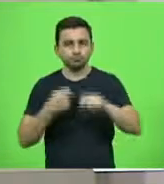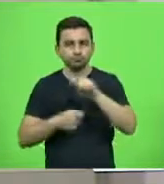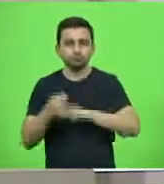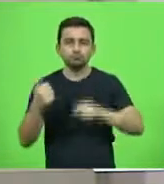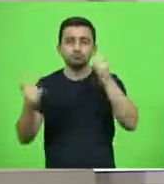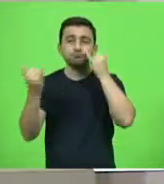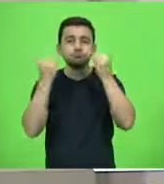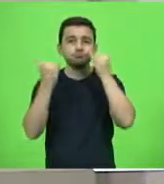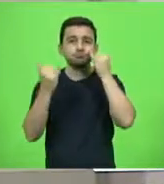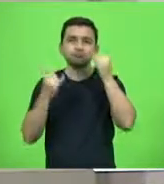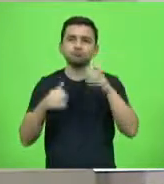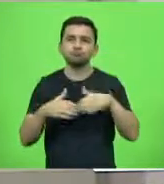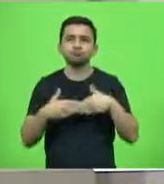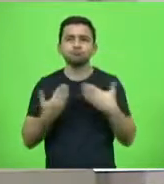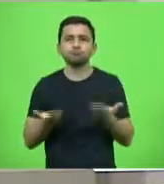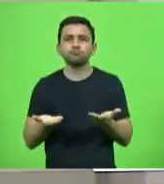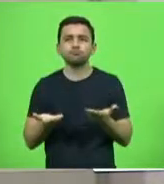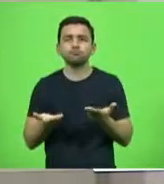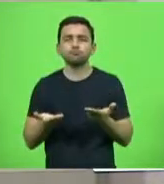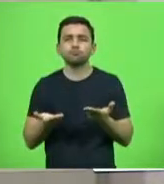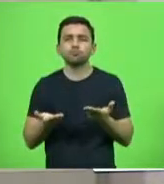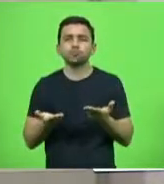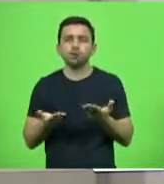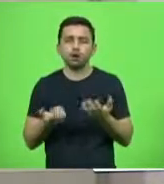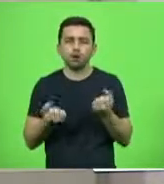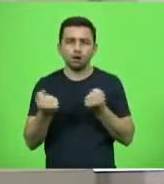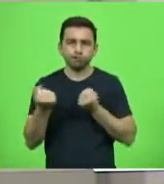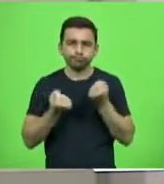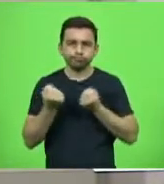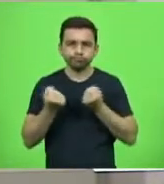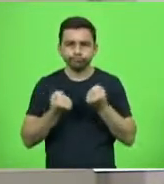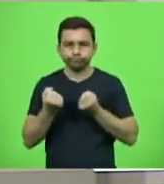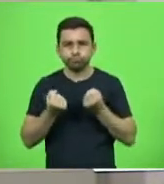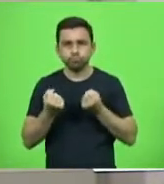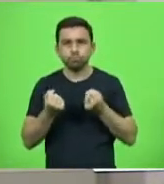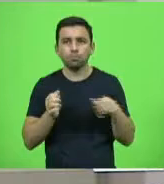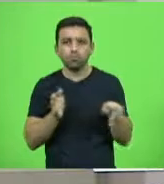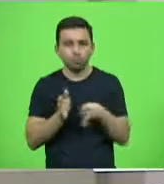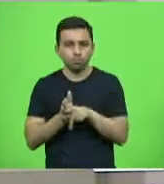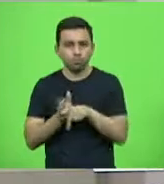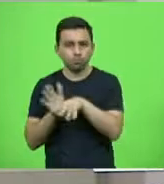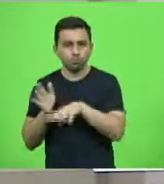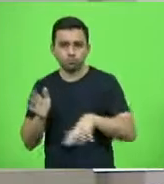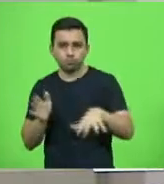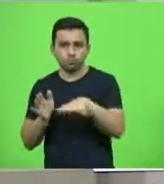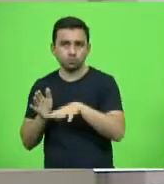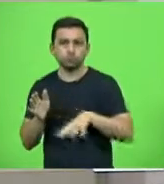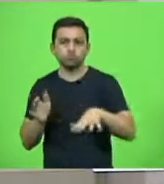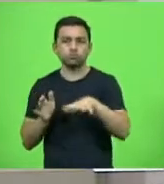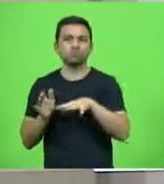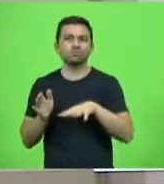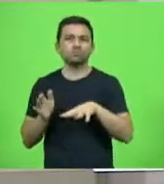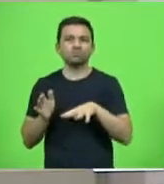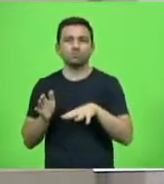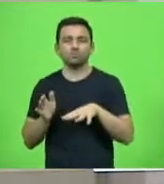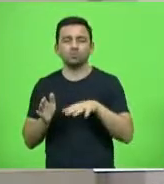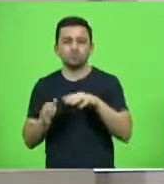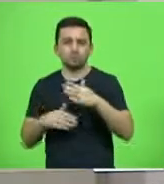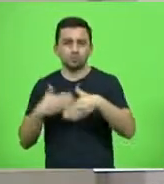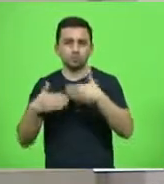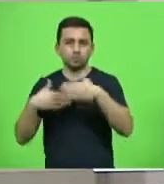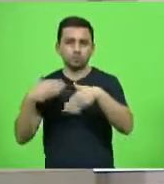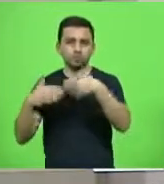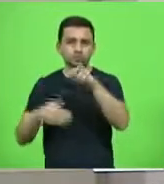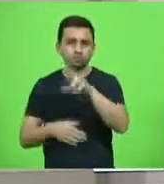acerca da destinação dos veículos automotores que faziam parte do acervo de bens das agências de desenvolvimento